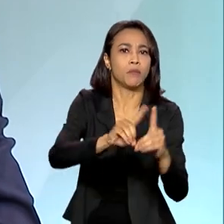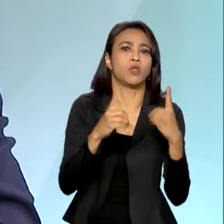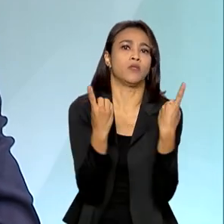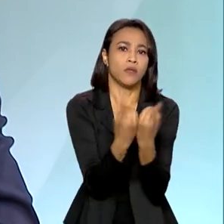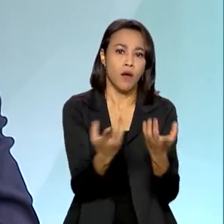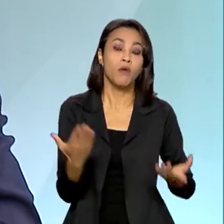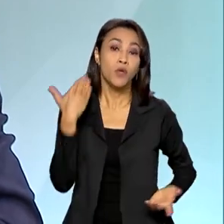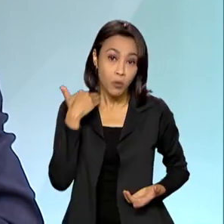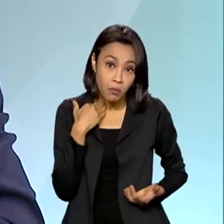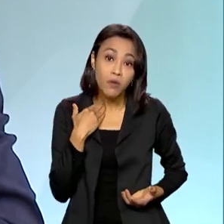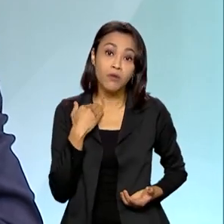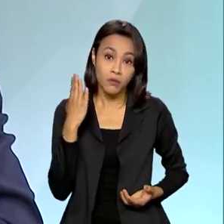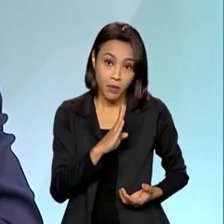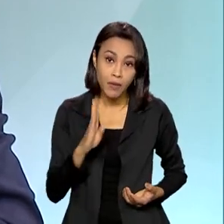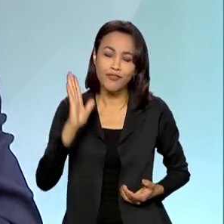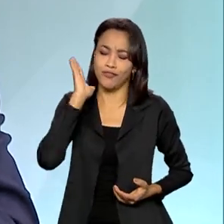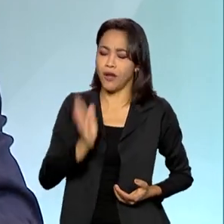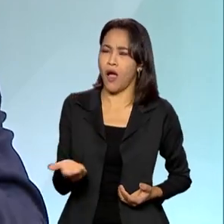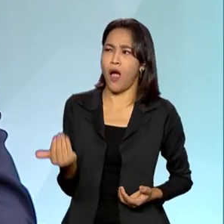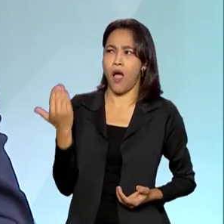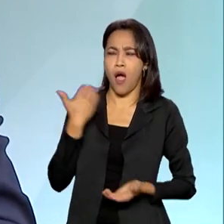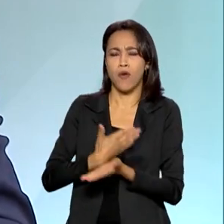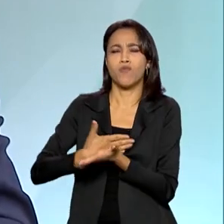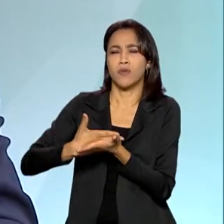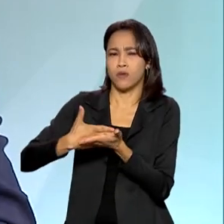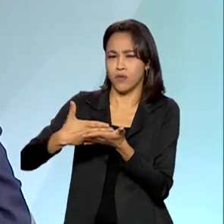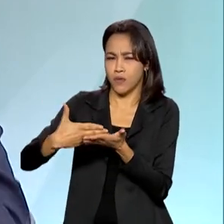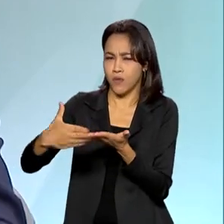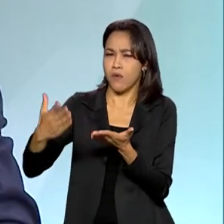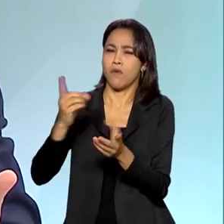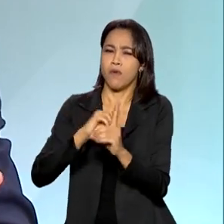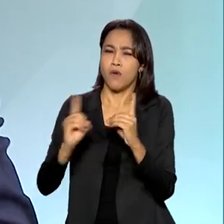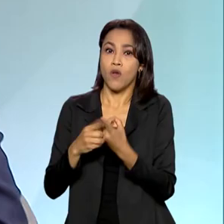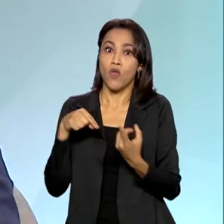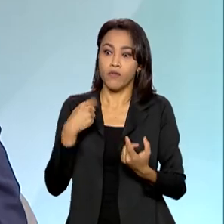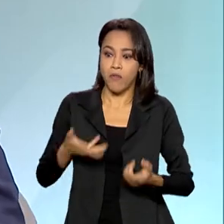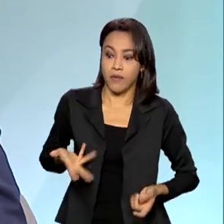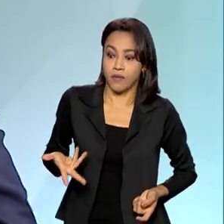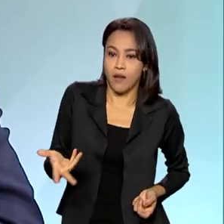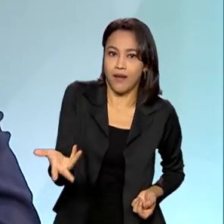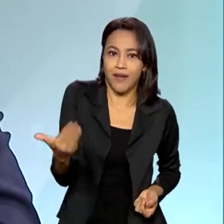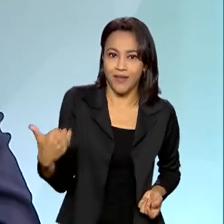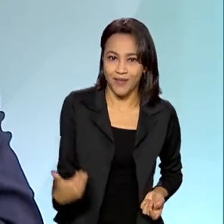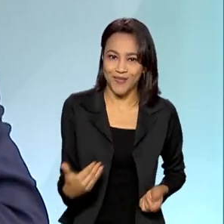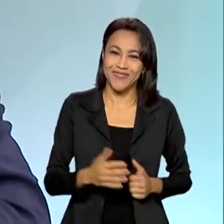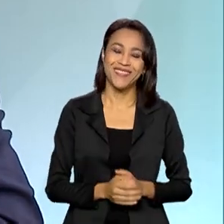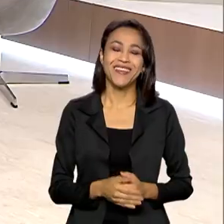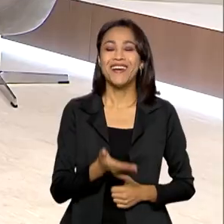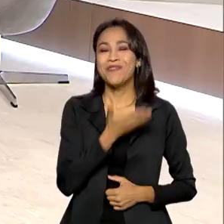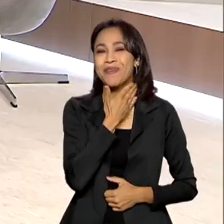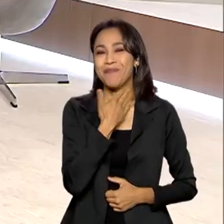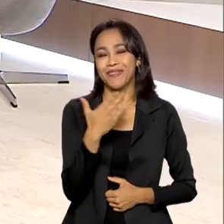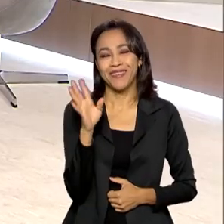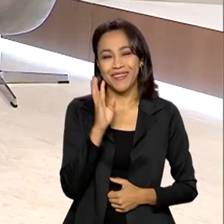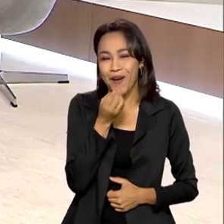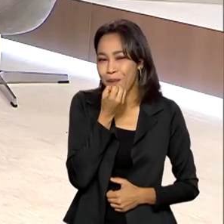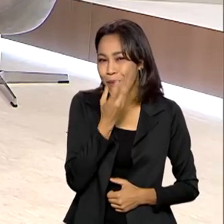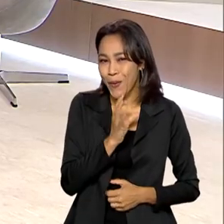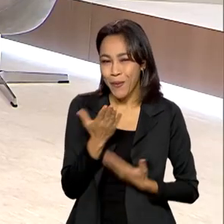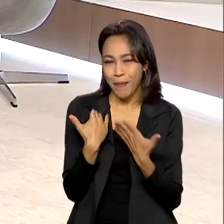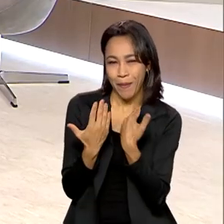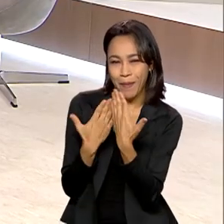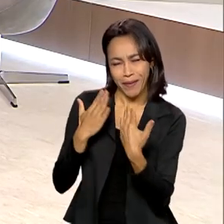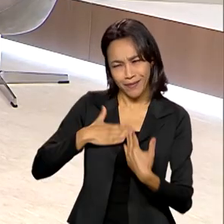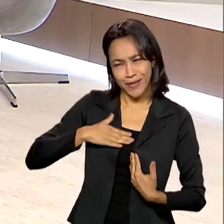Banco do Brasil já se iniciou já há algum tempo. O nós vamos fazer é acelerar esse processo. Ótimo, a conversa está muito boa, presidente. Já, já a gente